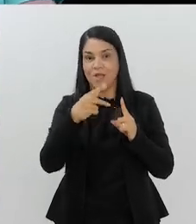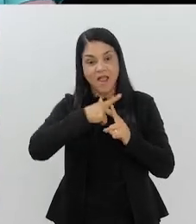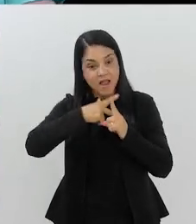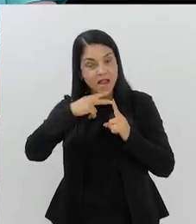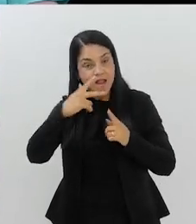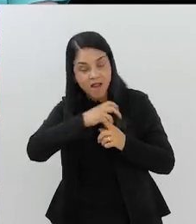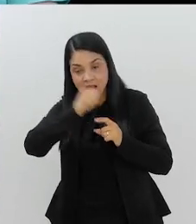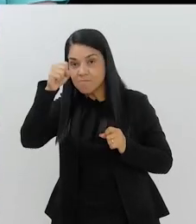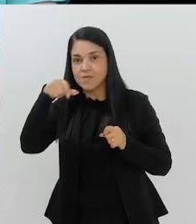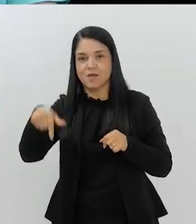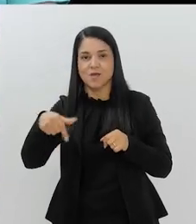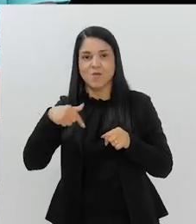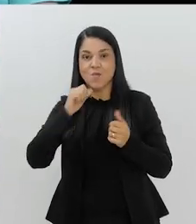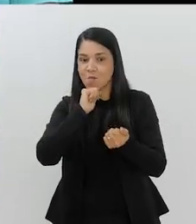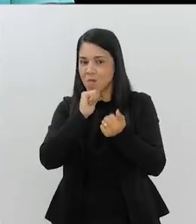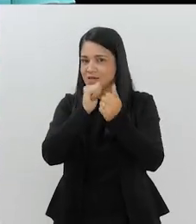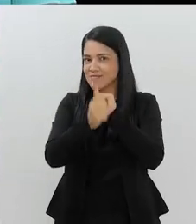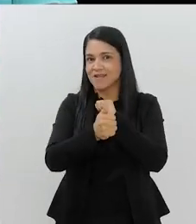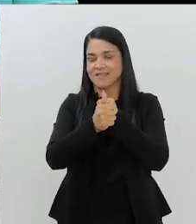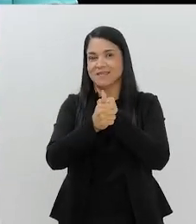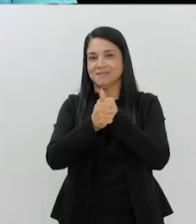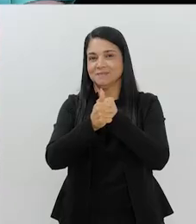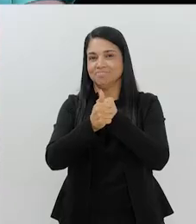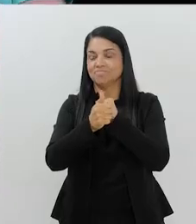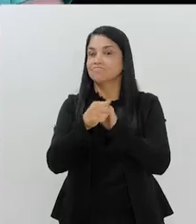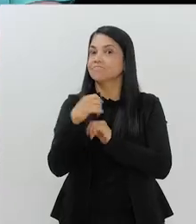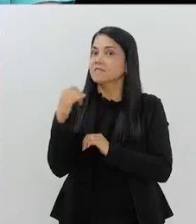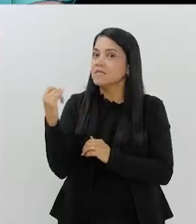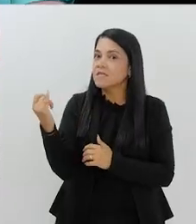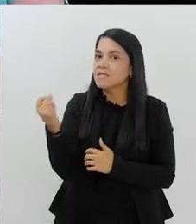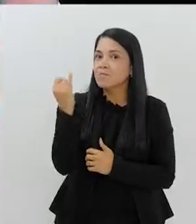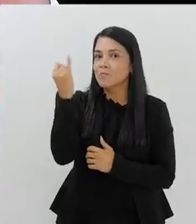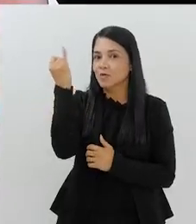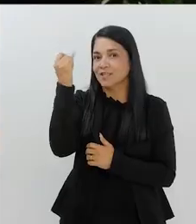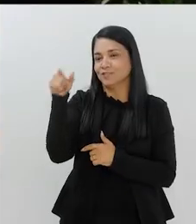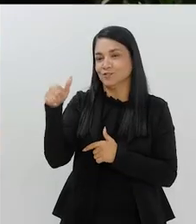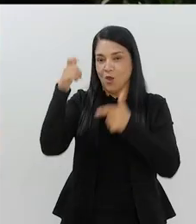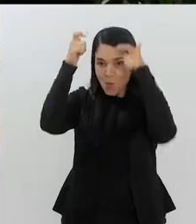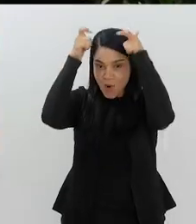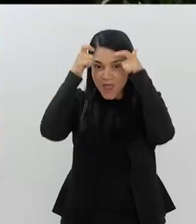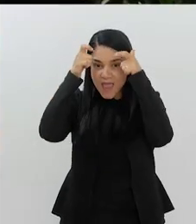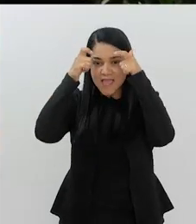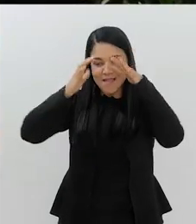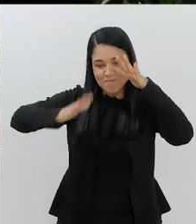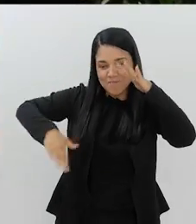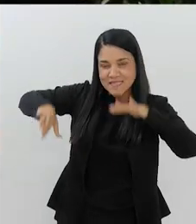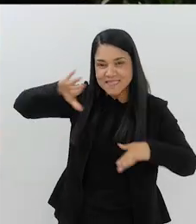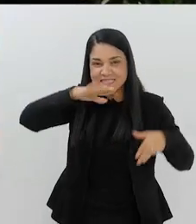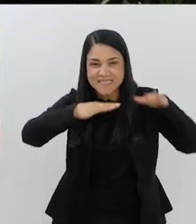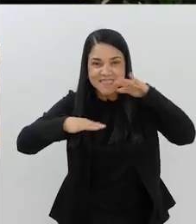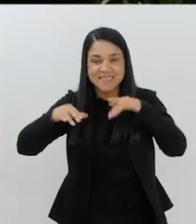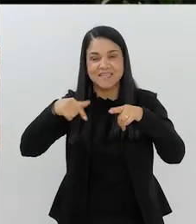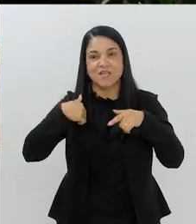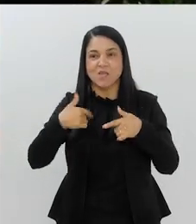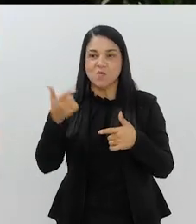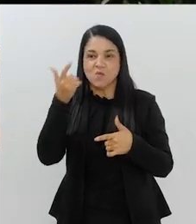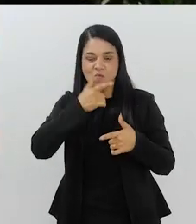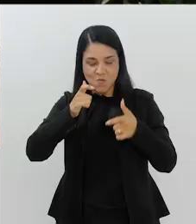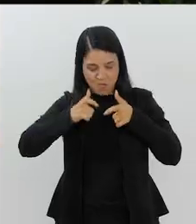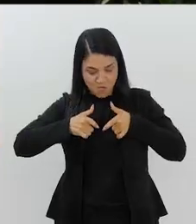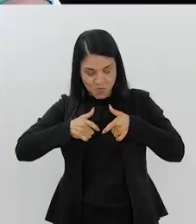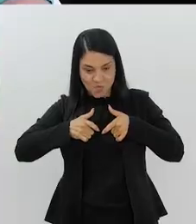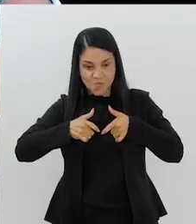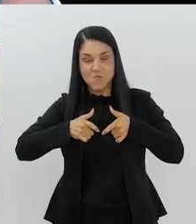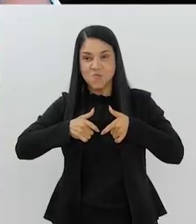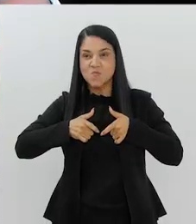para caramba, o atleta Clodoaldo Silva, que eu gostei também, mas é importante. É o rei da piscina. É o rei da piscina. Se eu não ganhar essa medalha, eu